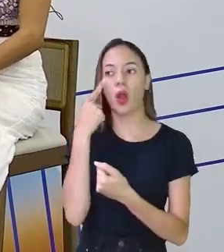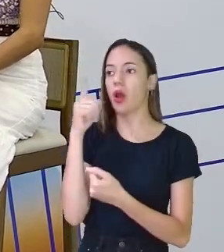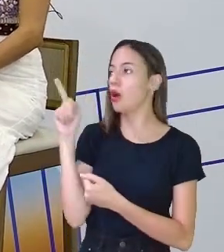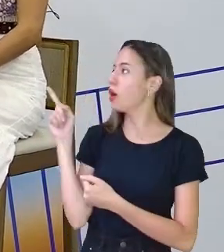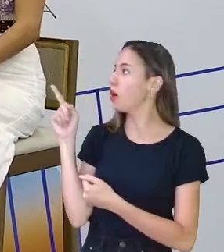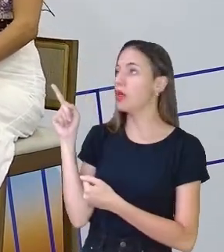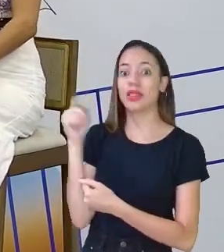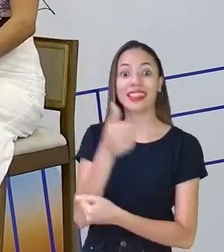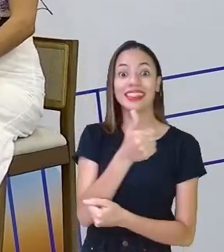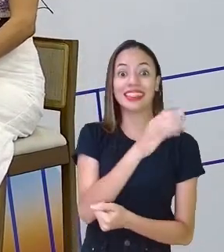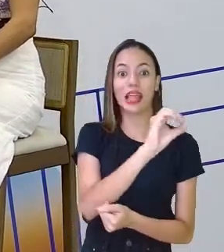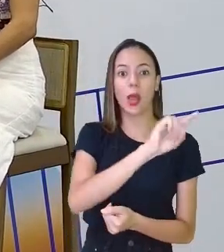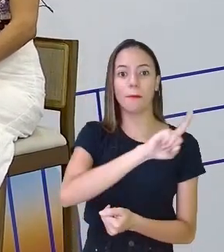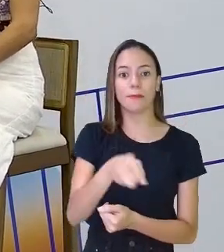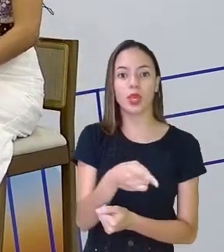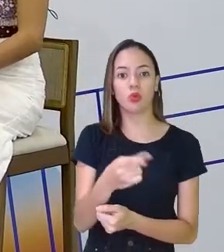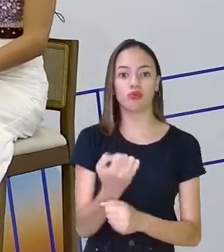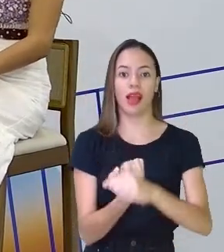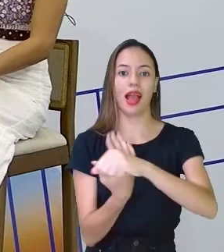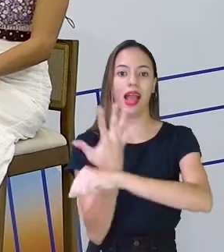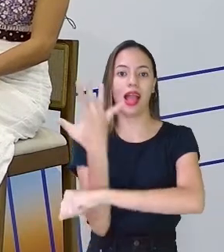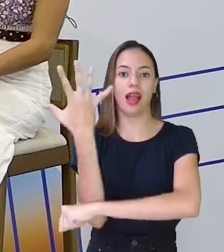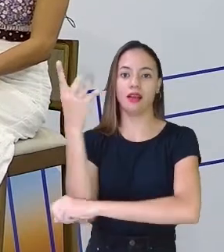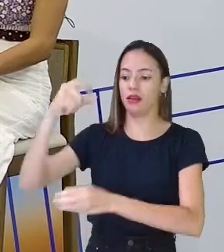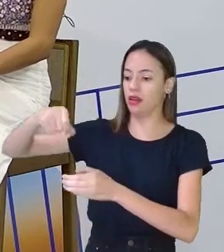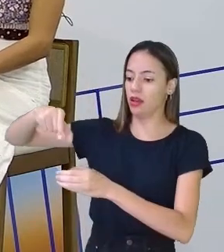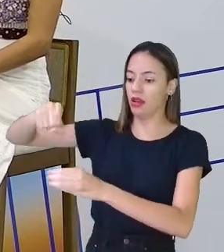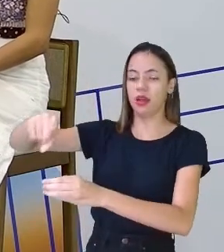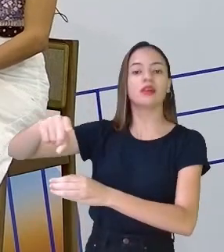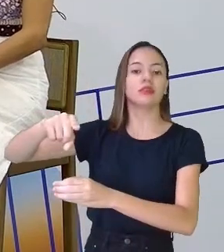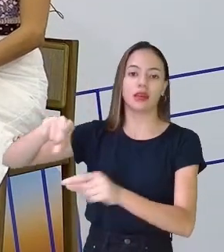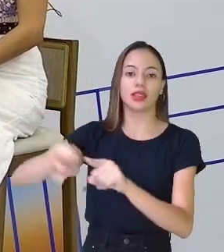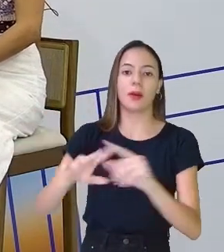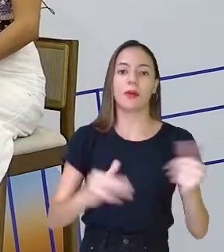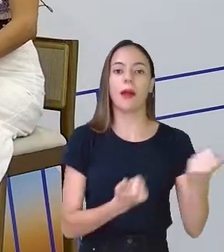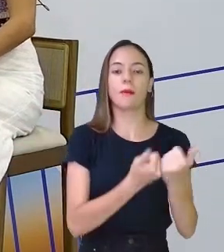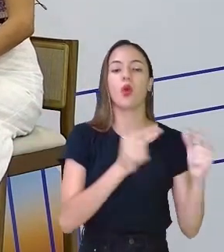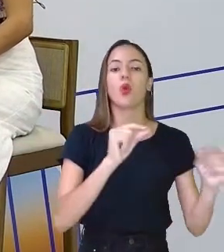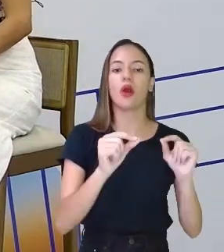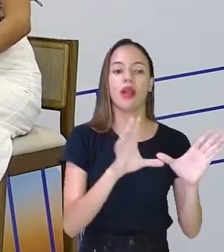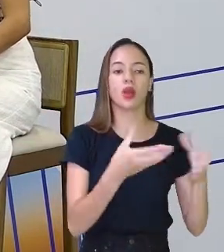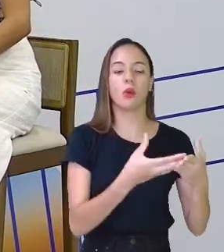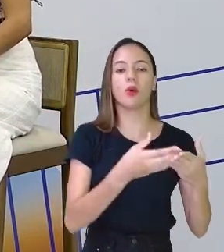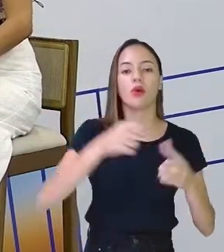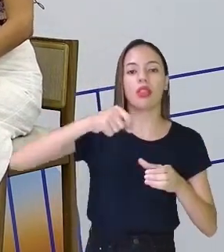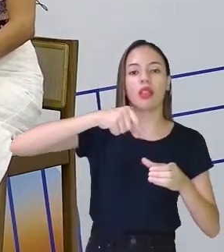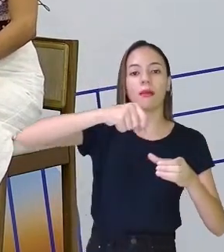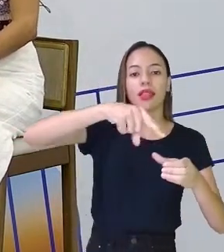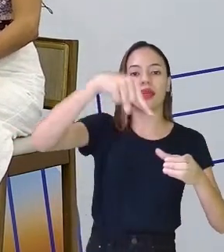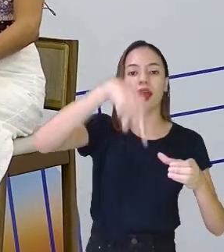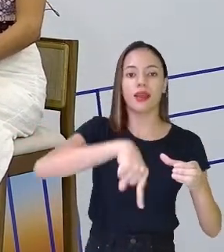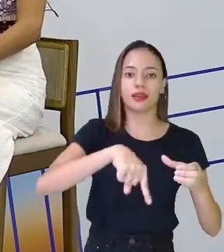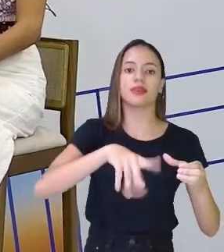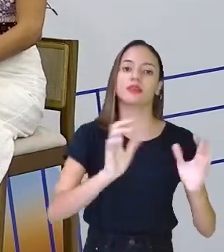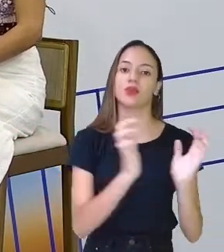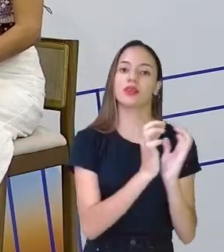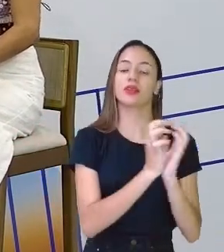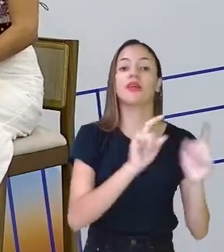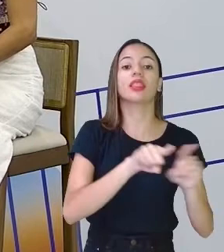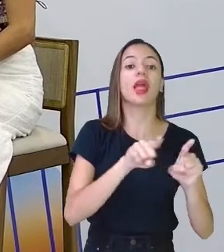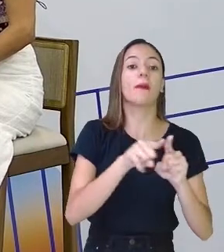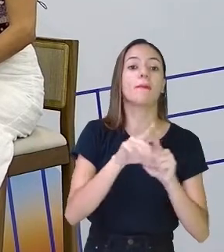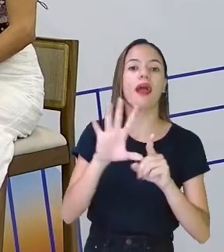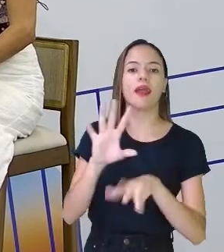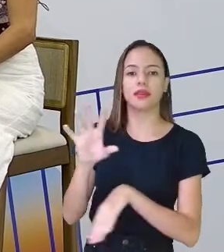de 10 mil árvores plantadas, com o apoio das cemeteiras da Prefeitura do Recife e da Rural. Fala aí pra